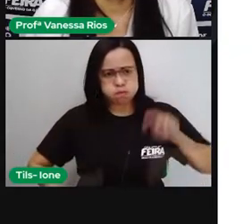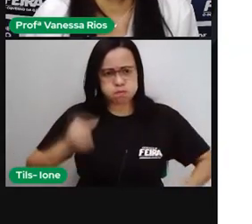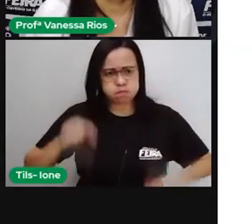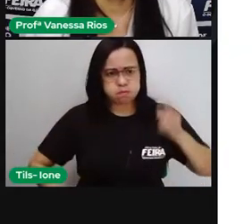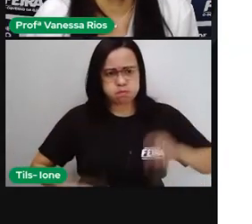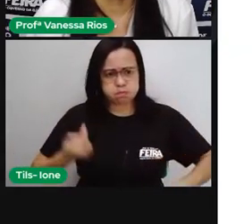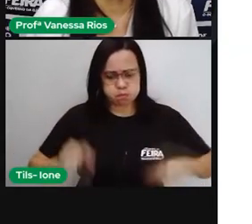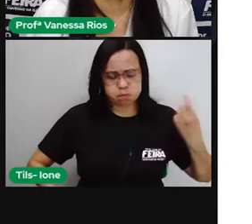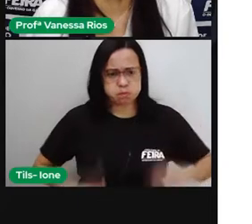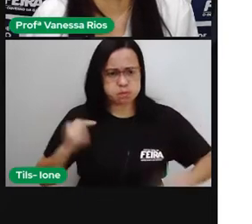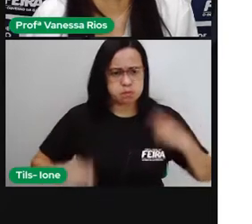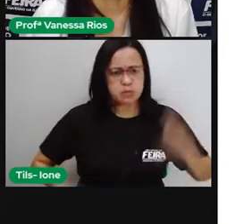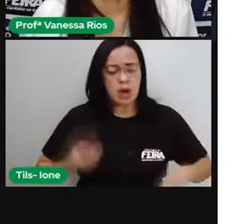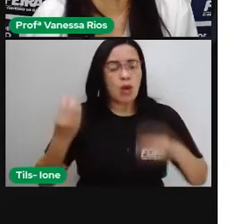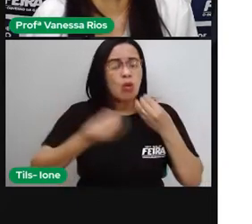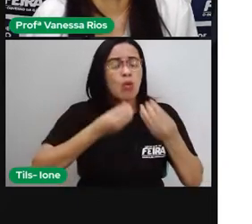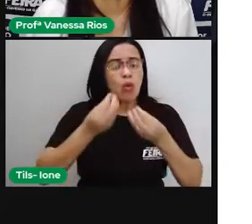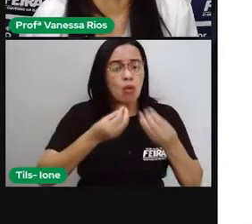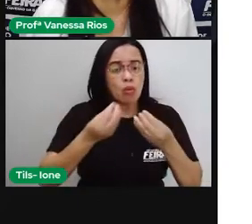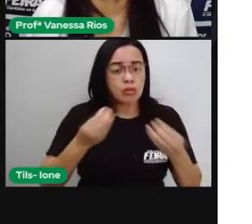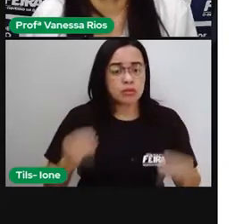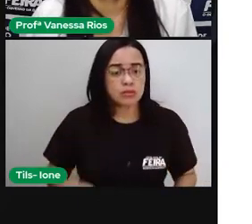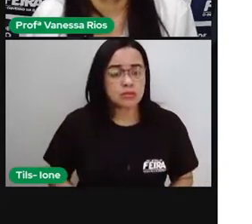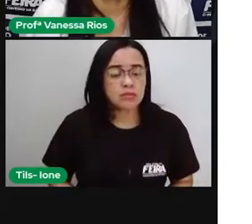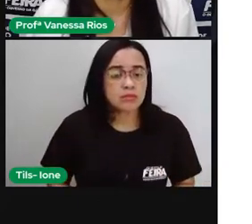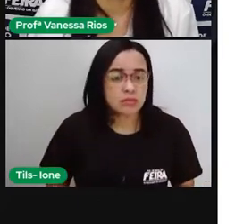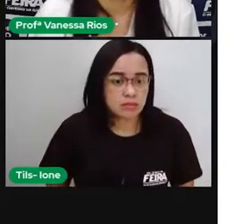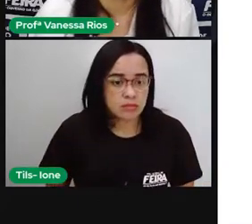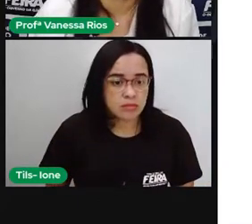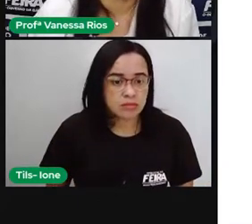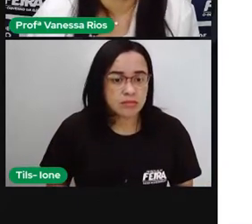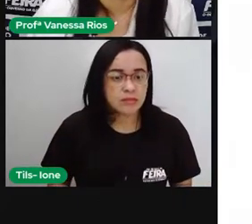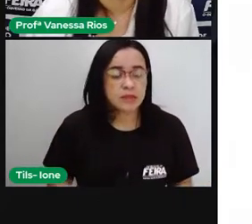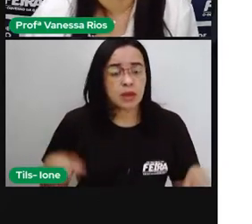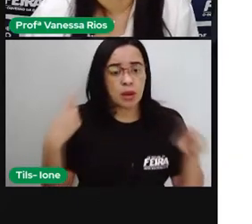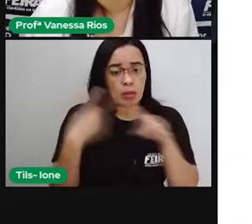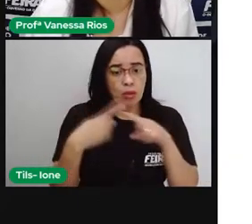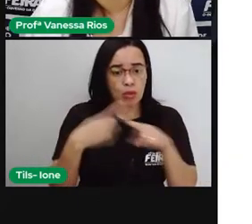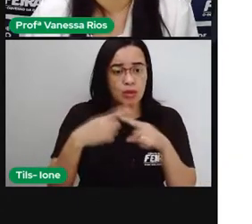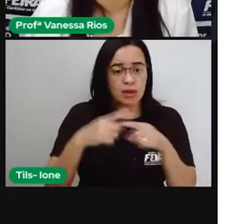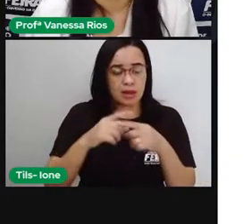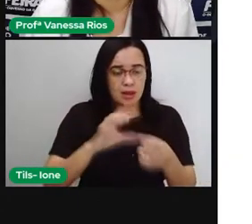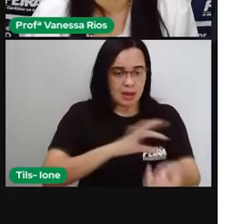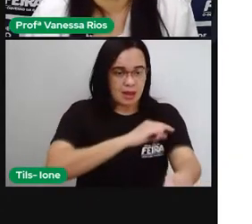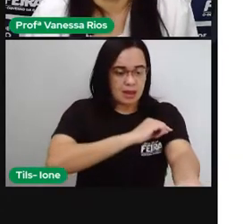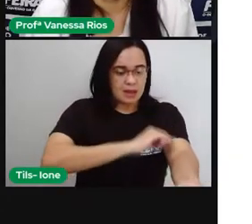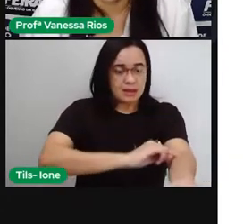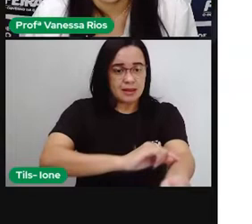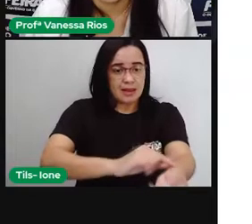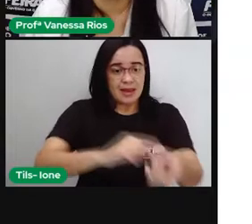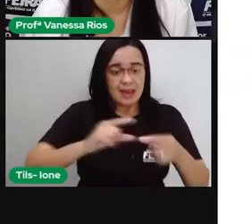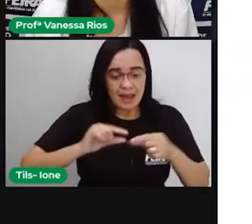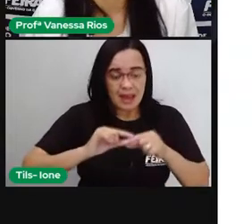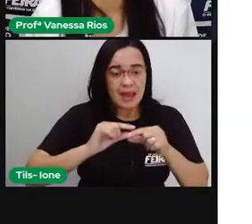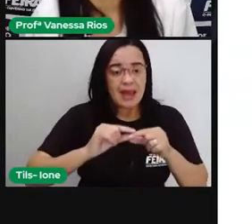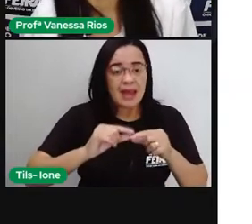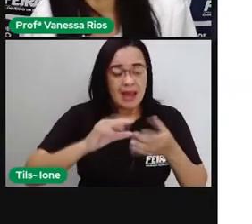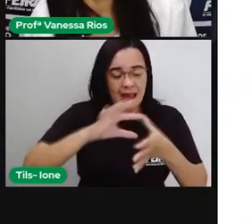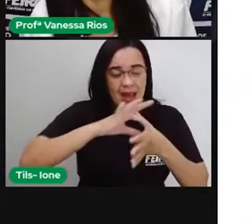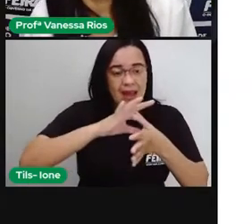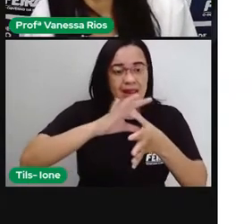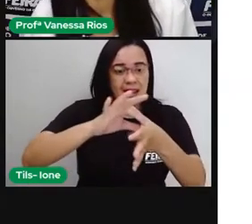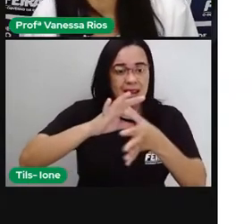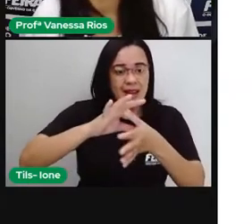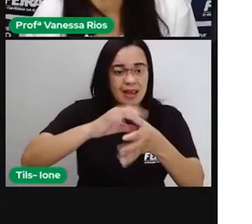artérias, elas ramificam-se em arteríolas, porque ela vai passar por uma parte onde ela está mais grossa, não é? Mas também vai